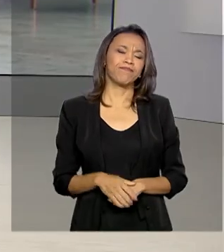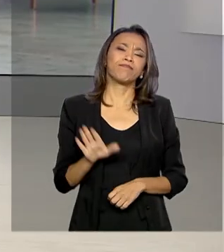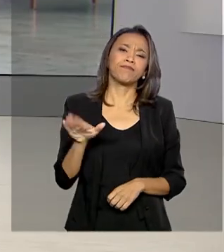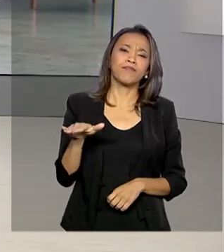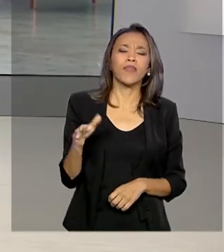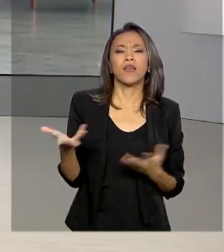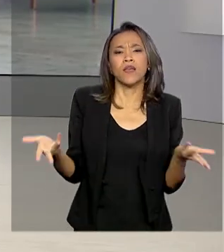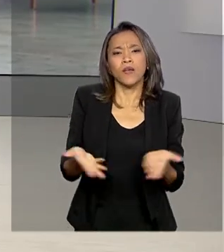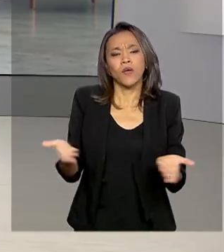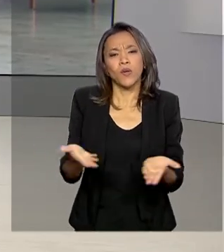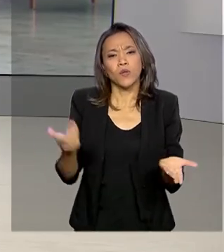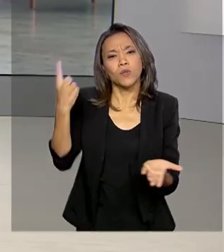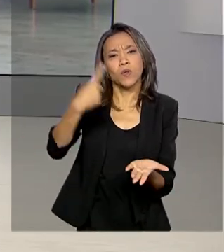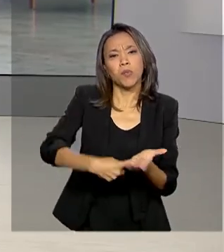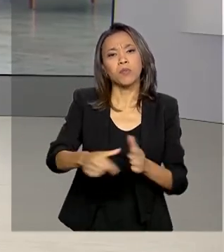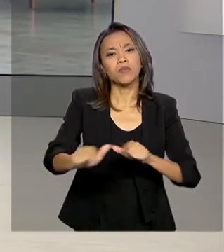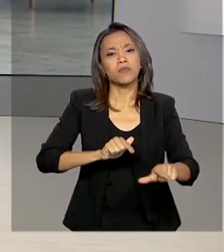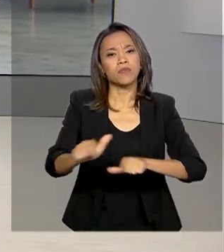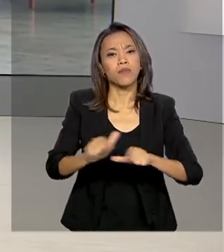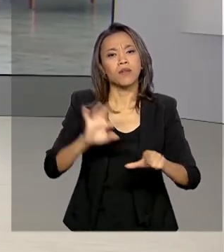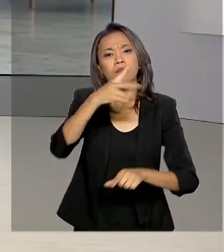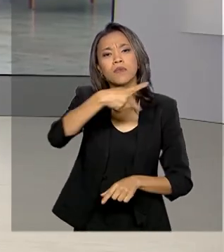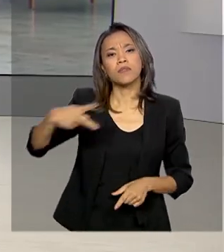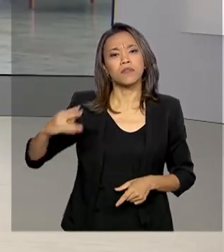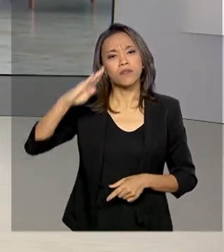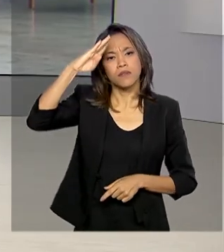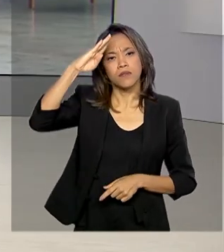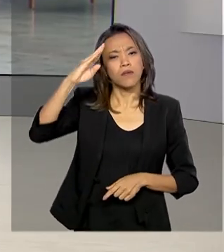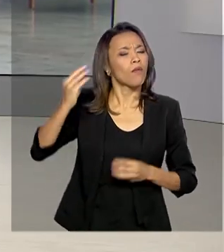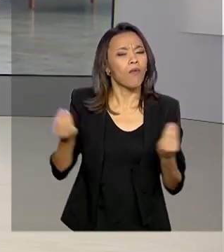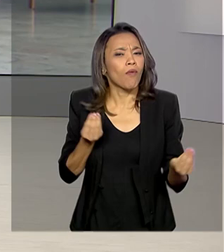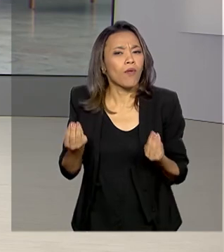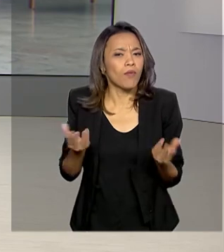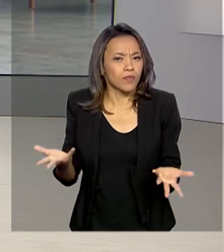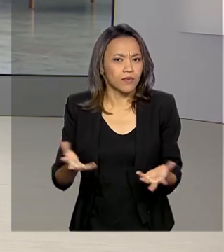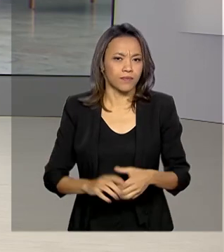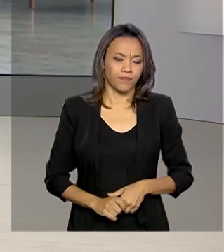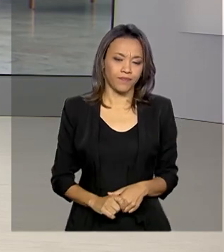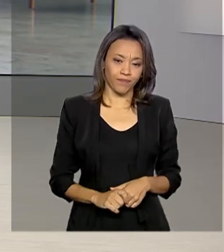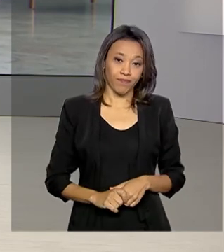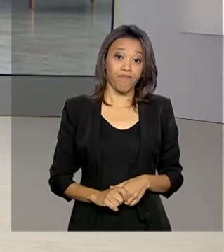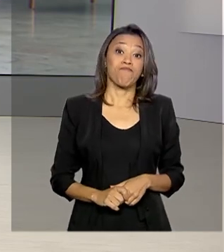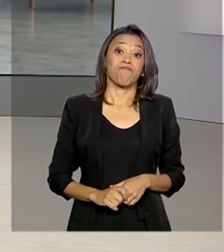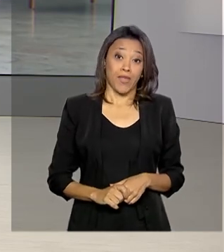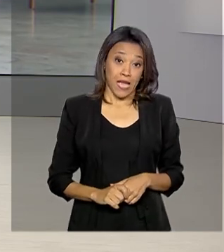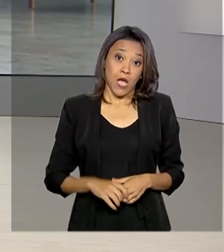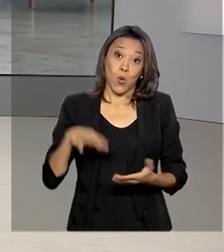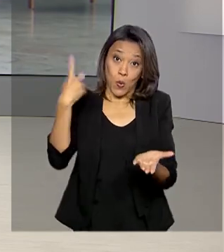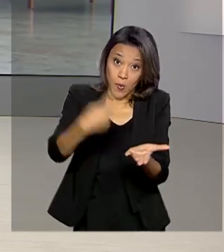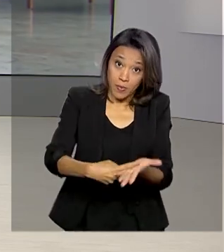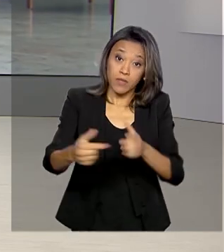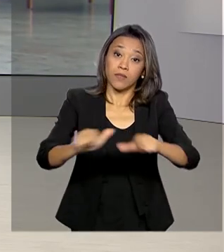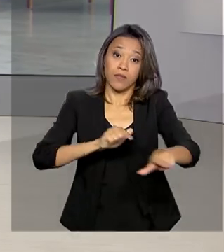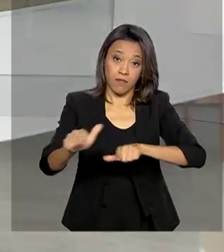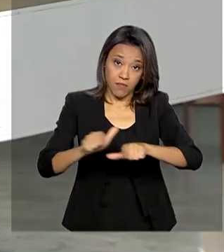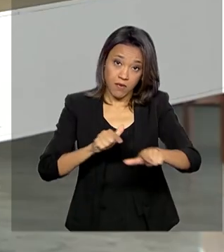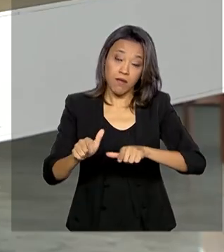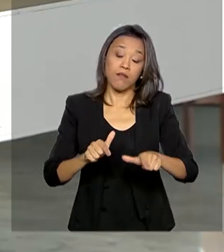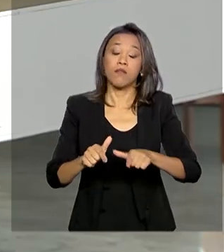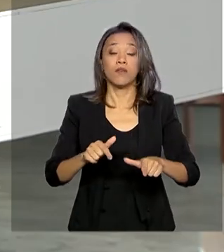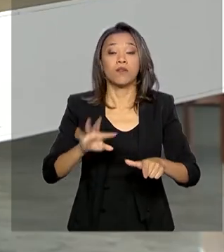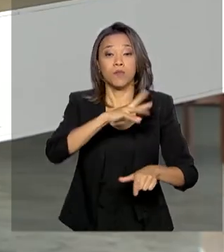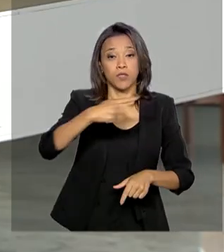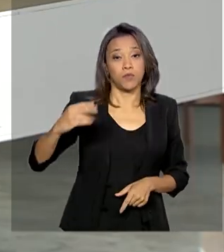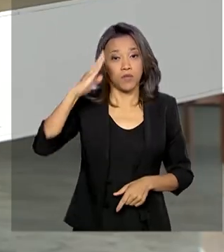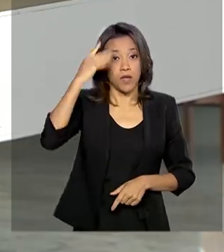hoje na agenda do presidente, como é que está a programação dele? Olha, Renata, a agenda do presidente Jair Bolsonaro nesta sexta